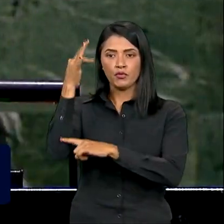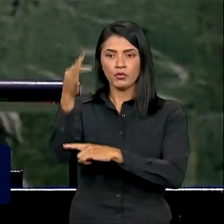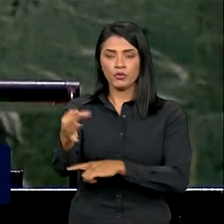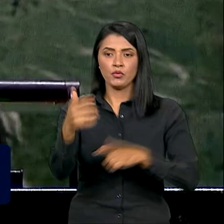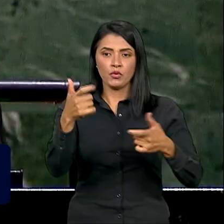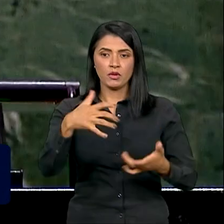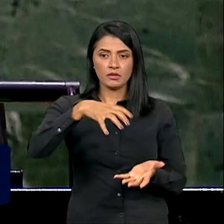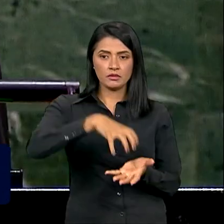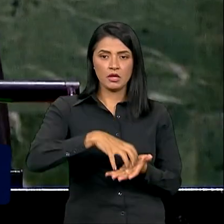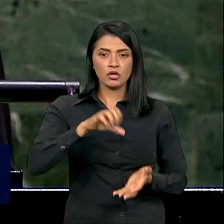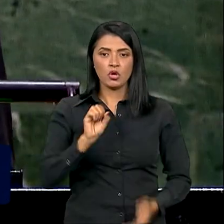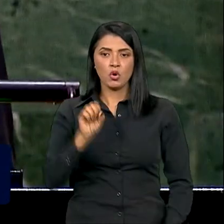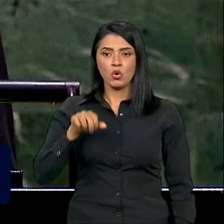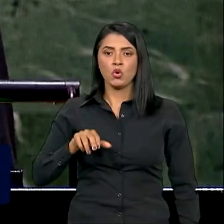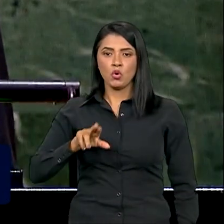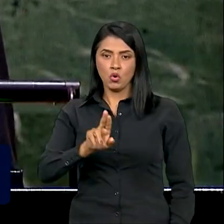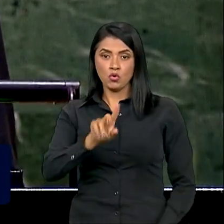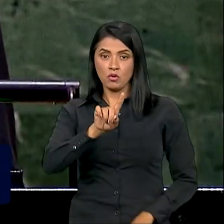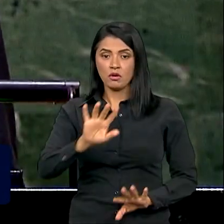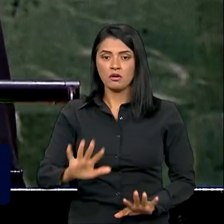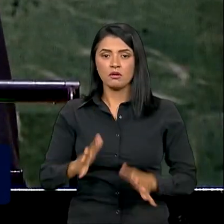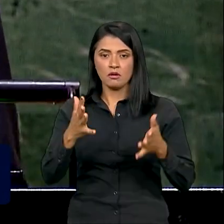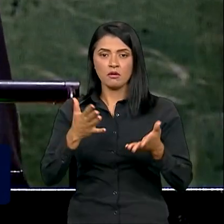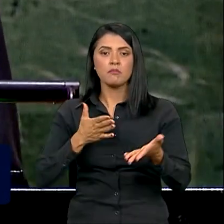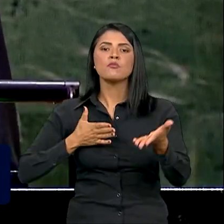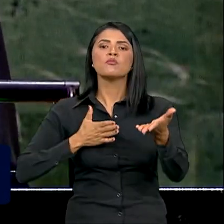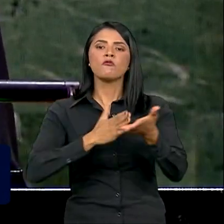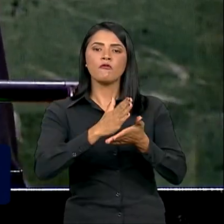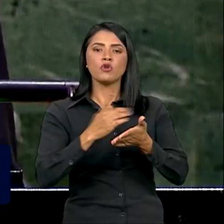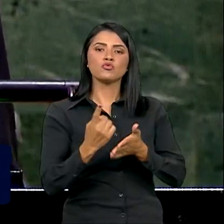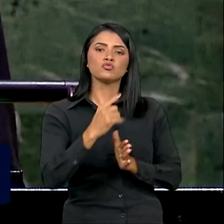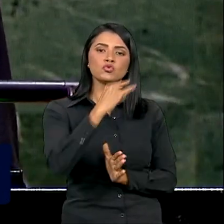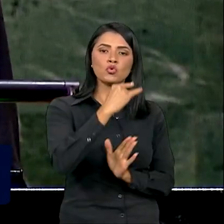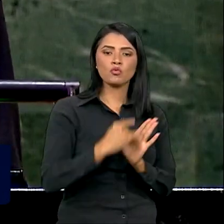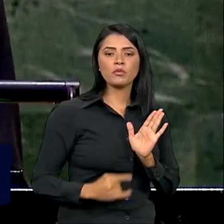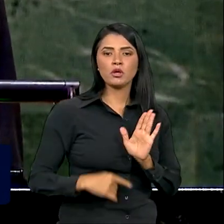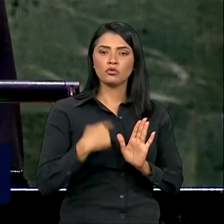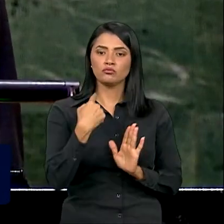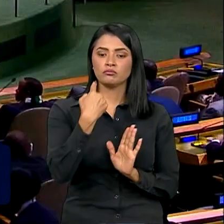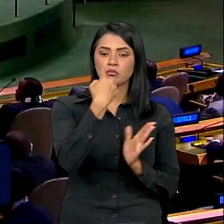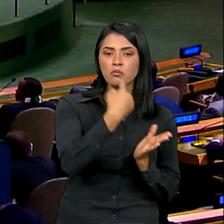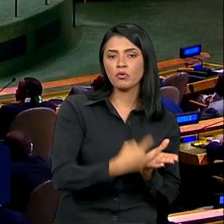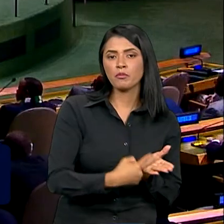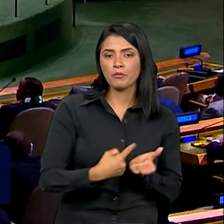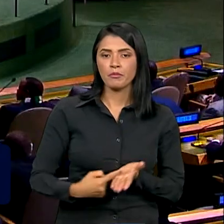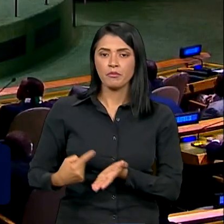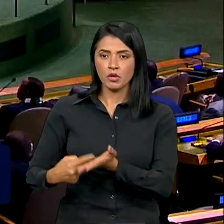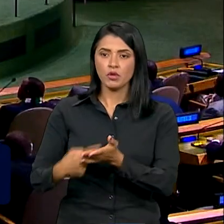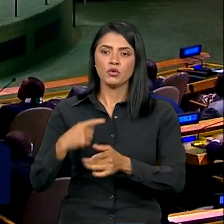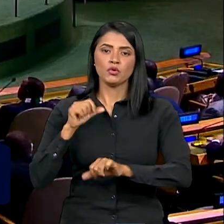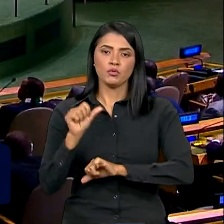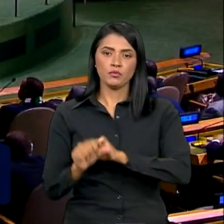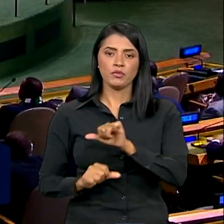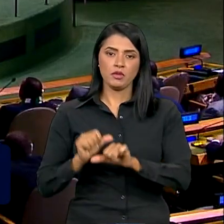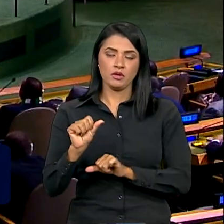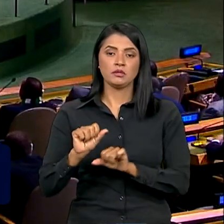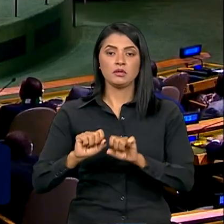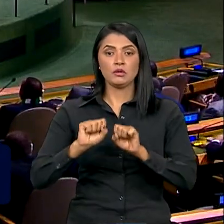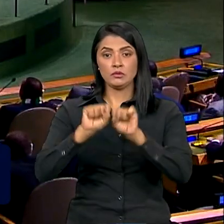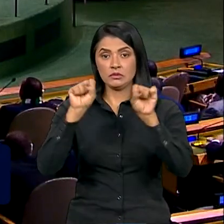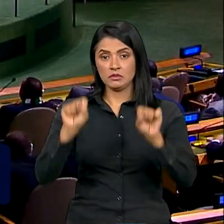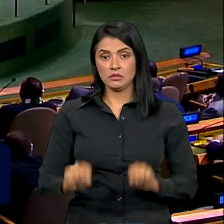sede da ONU. No evento, foi aprovado um documento com compromissos de reformas no sistema